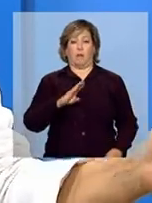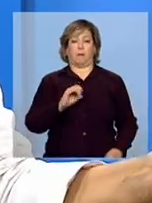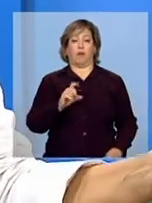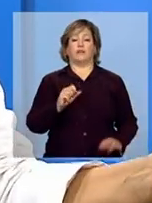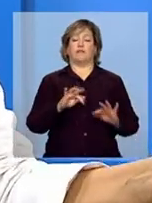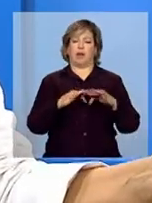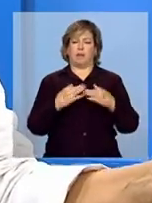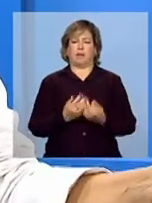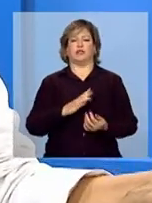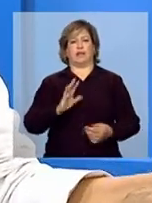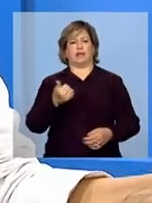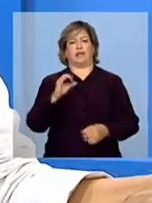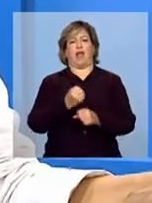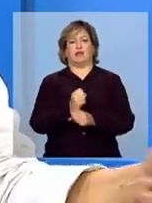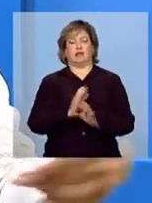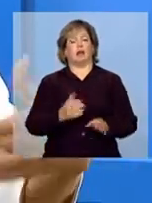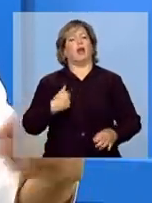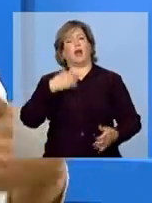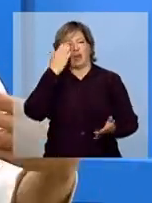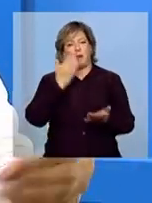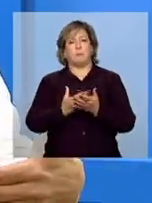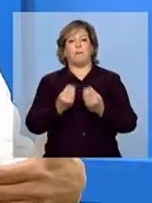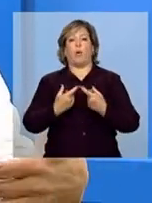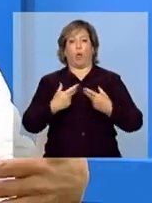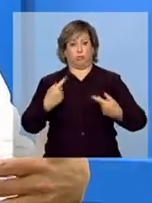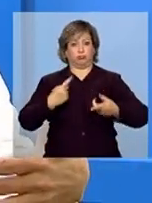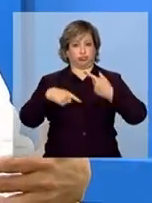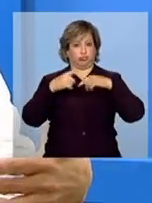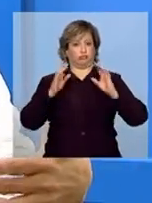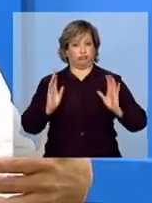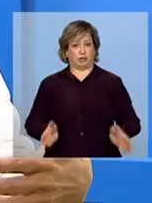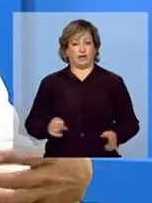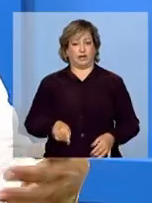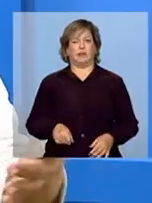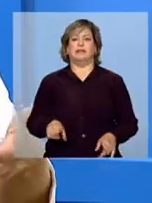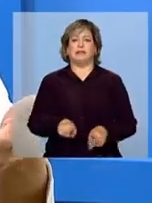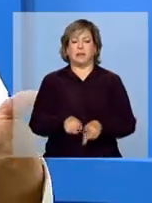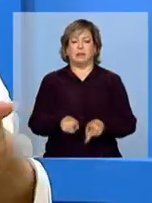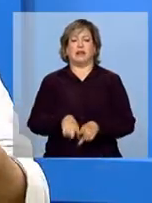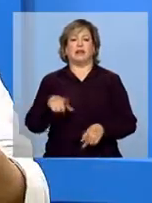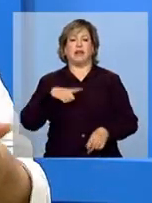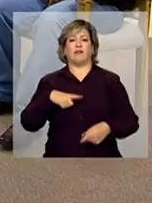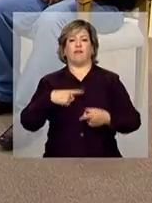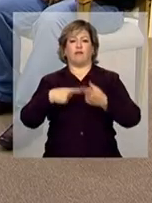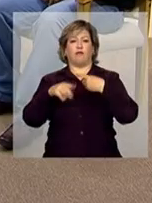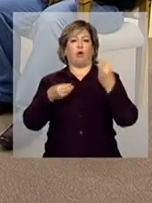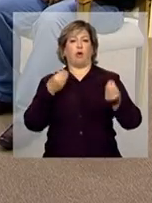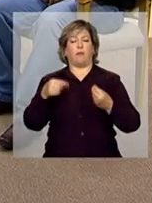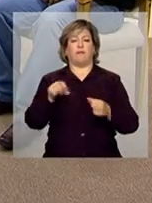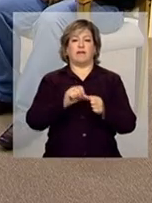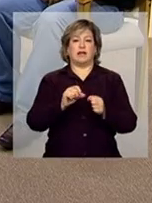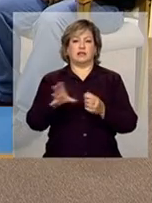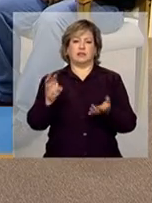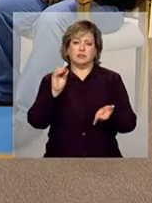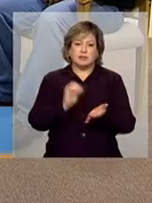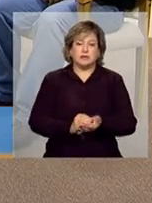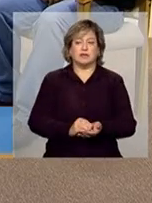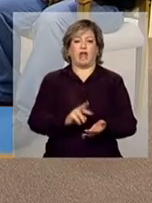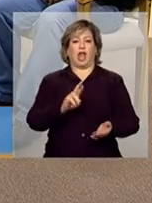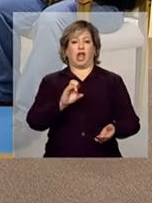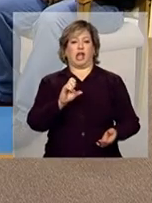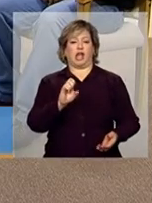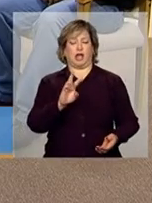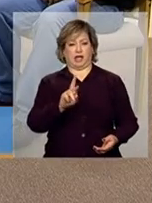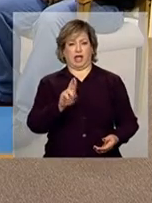10 anos e eu acredito que muita coisa evoluiu nisso. Também houve uma evolução nesse sistema de você fazer o registro, de opções